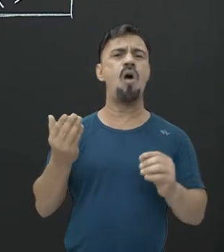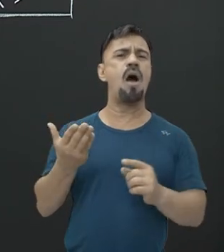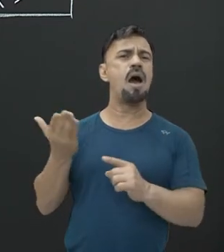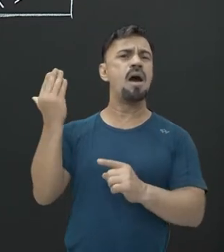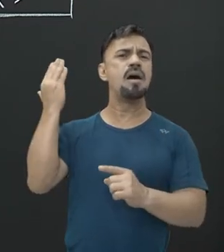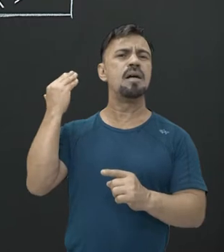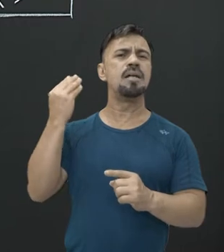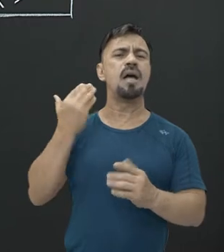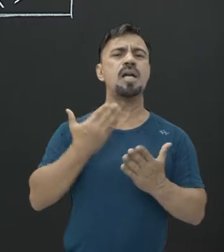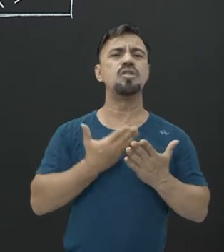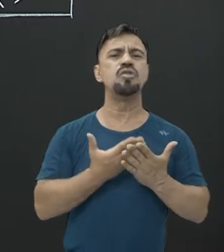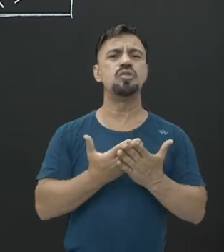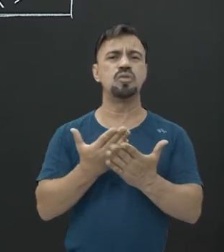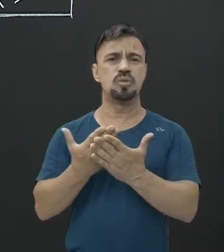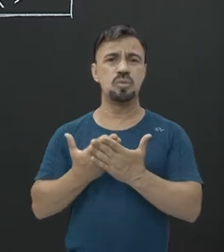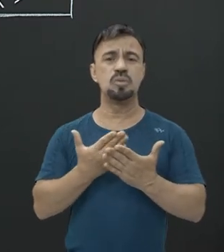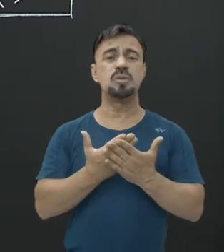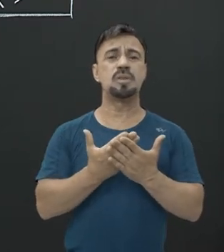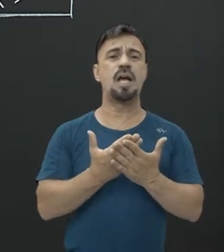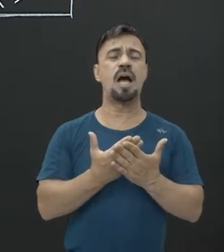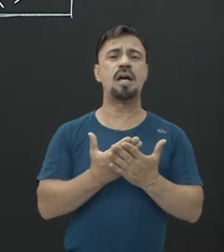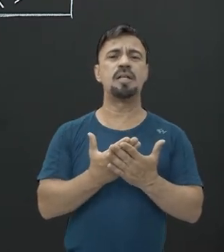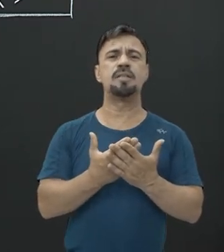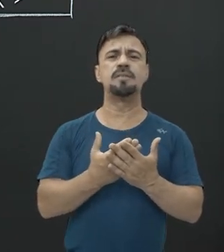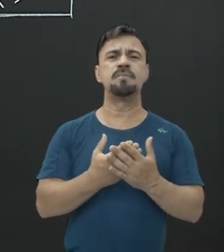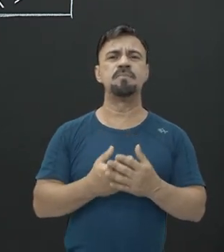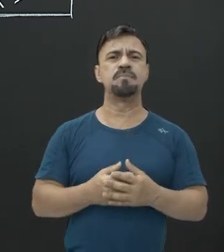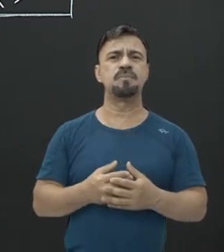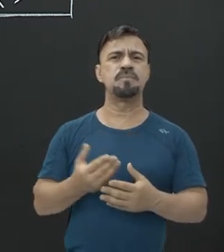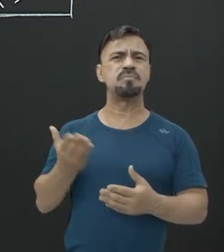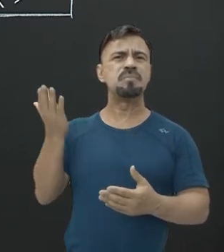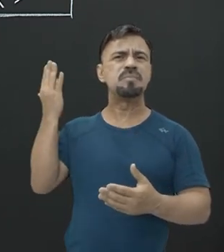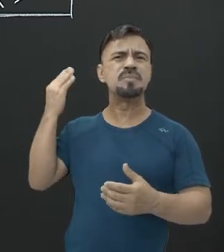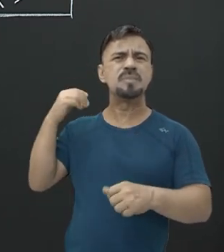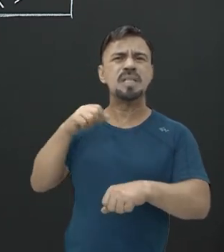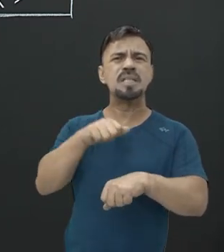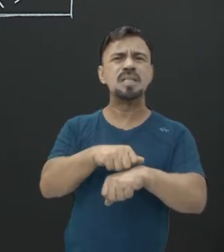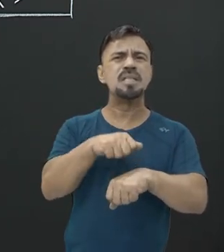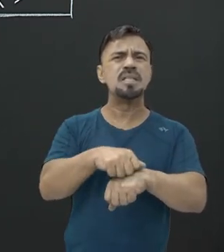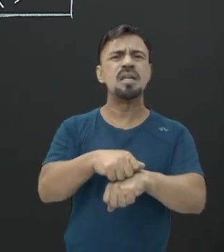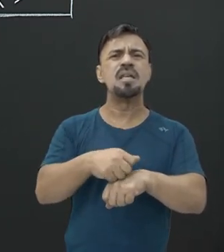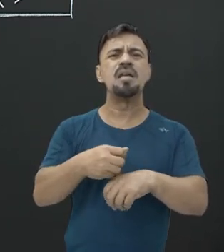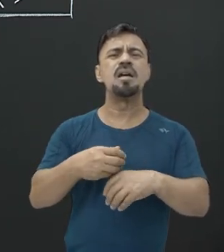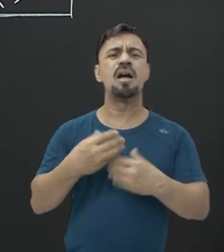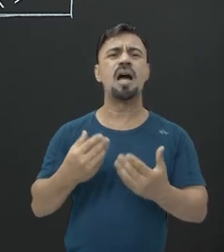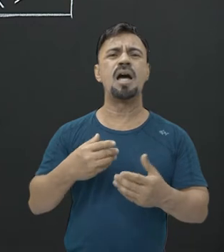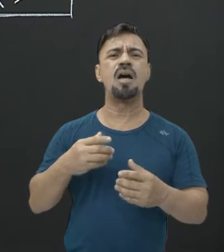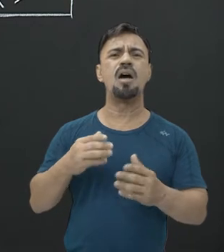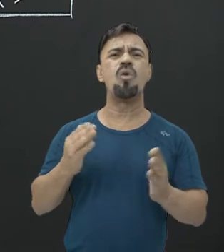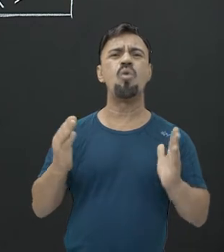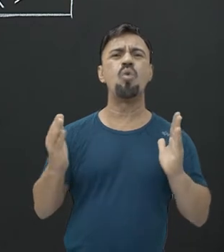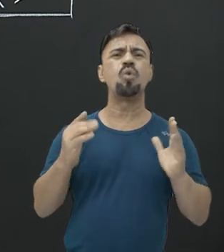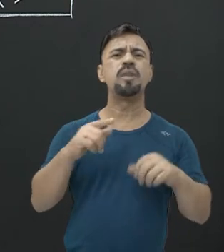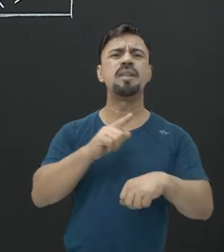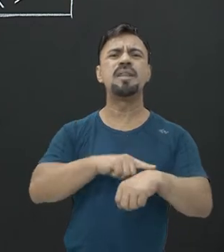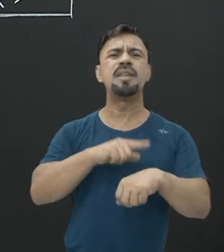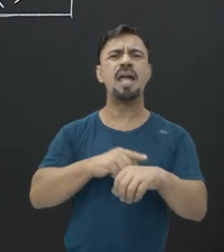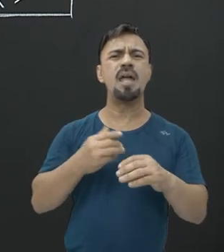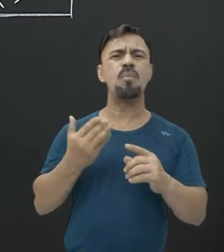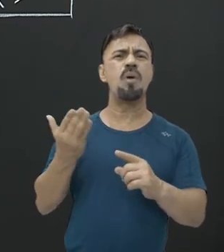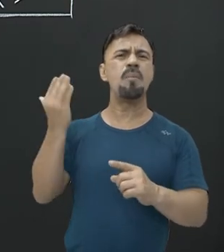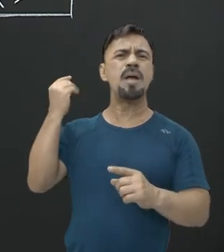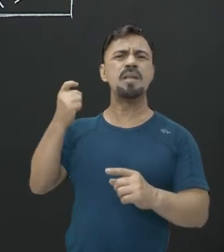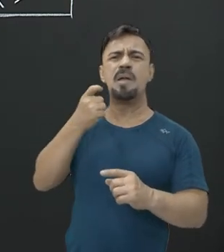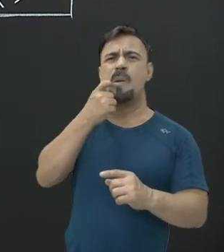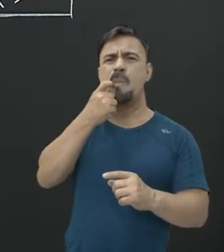para estudar isso aí. E pelos fósseis eu consigo saber de quanto tempo mais ou menos é isso aqui? Isso aqui é mais recente? Isso aqui é mais antigo?